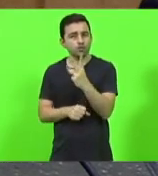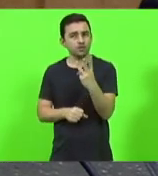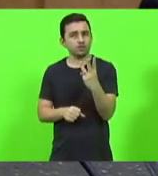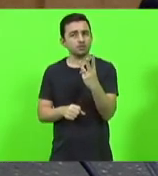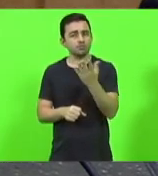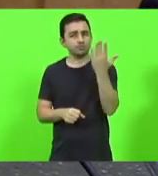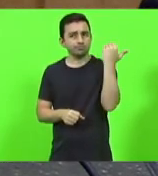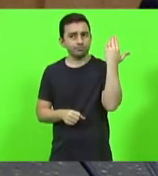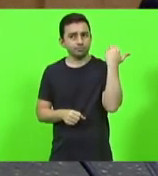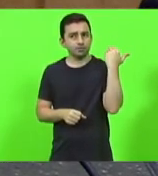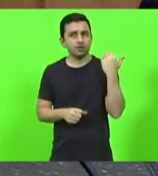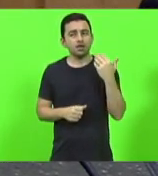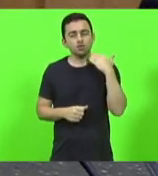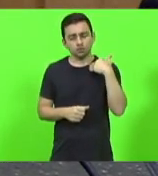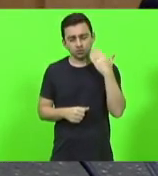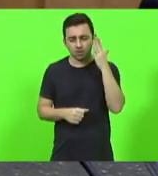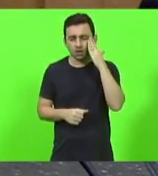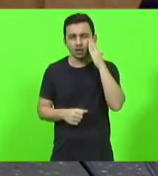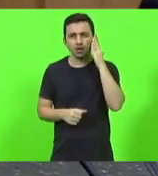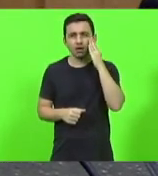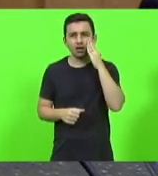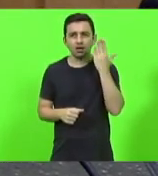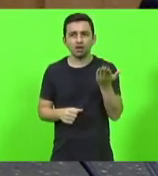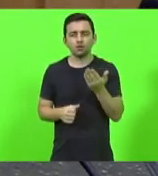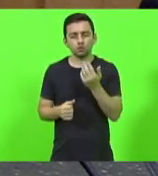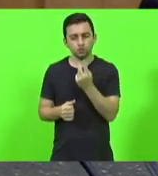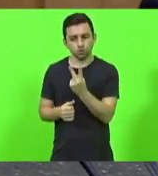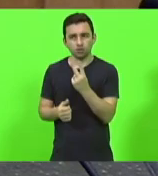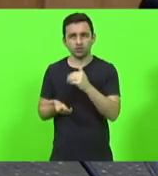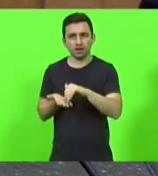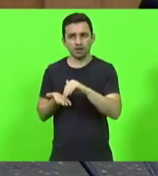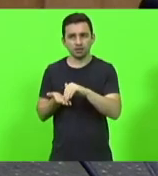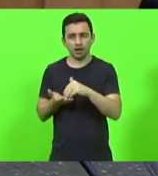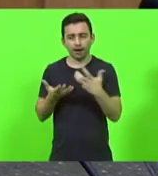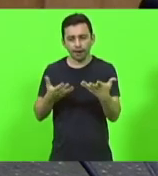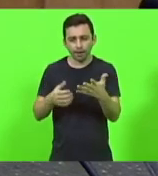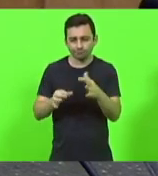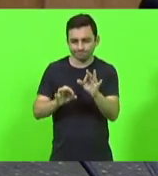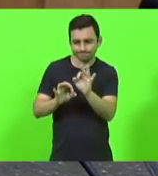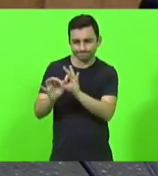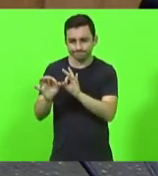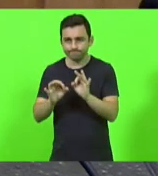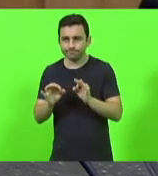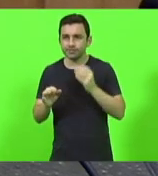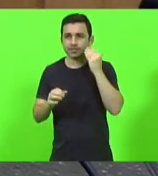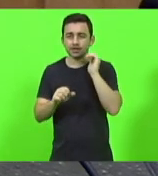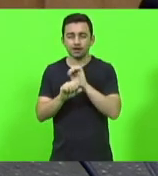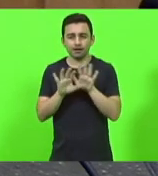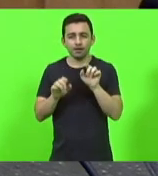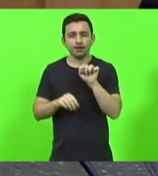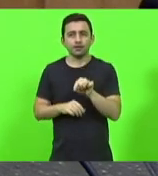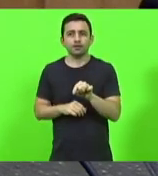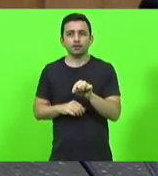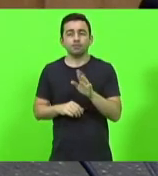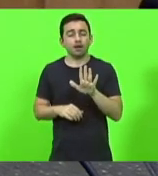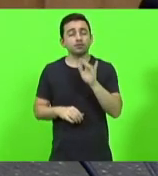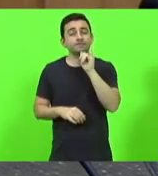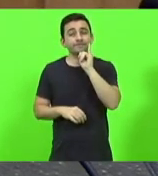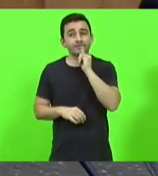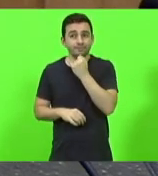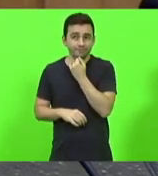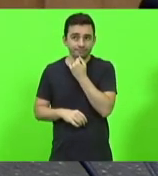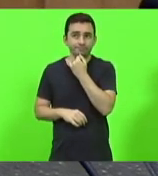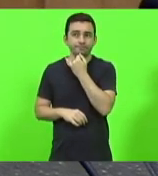Sei que os dois secretários da agricultura estão procurando viabilizar um melhor entendimento para o CEASA. Mas, infelizmente,